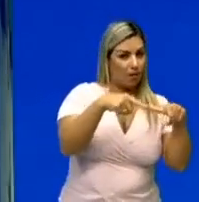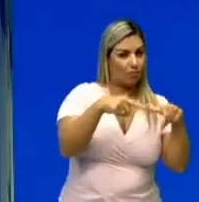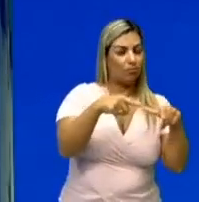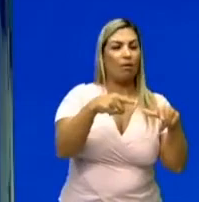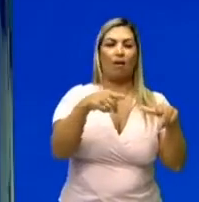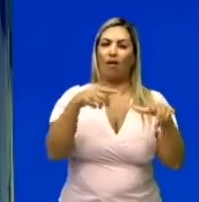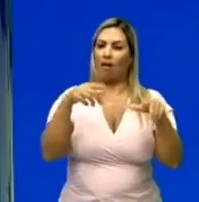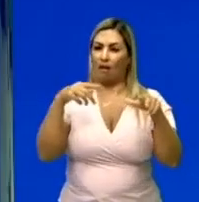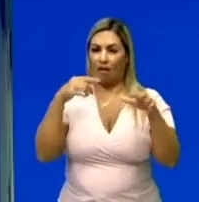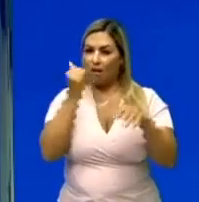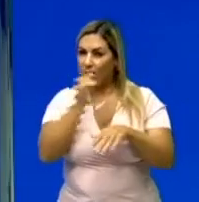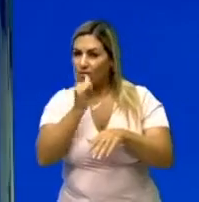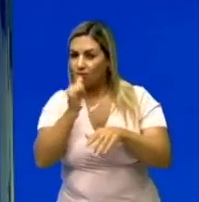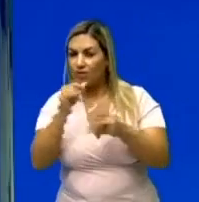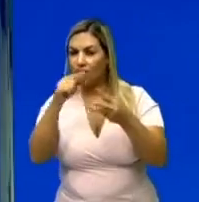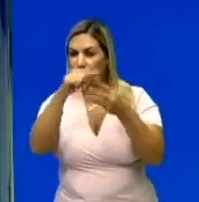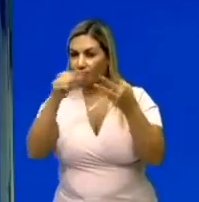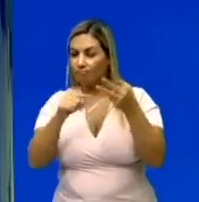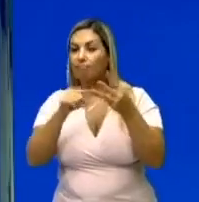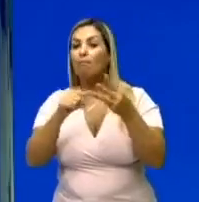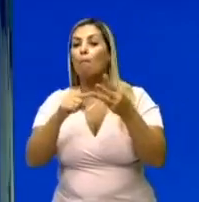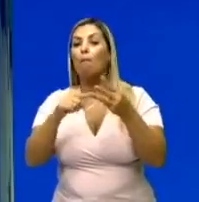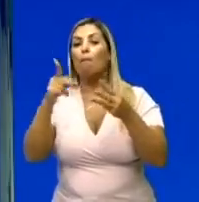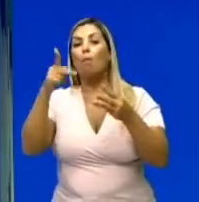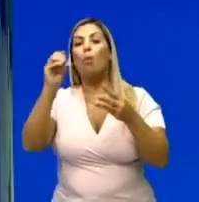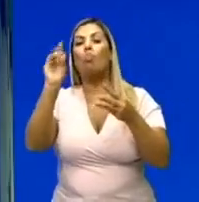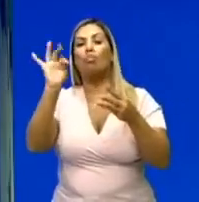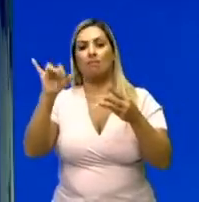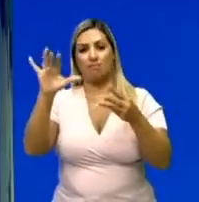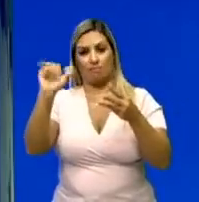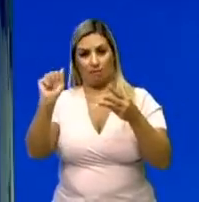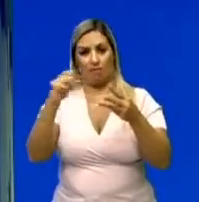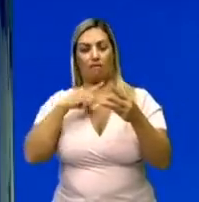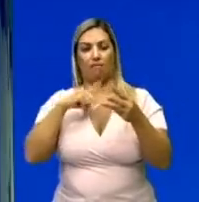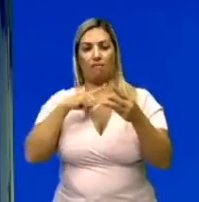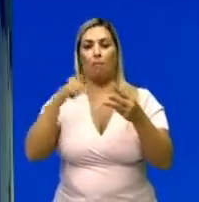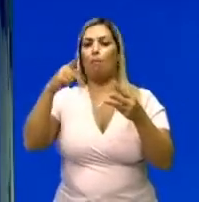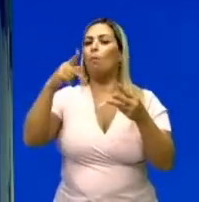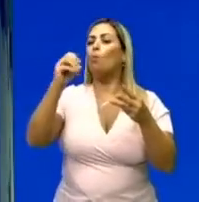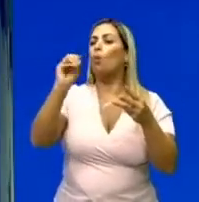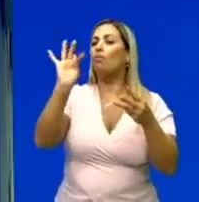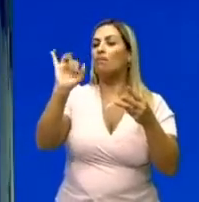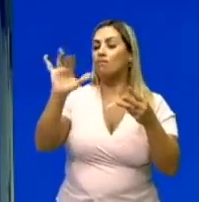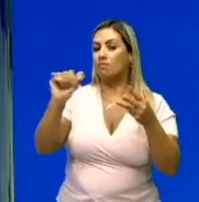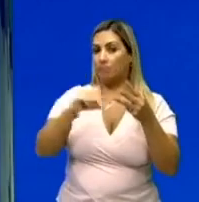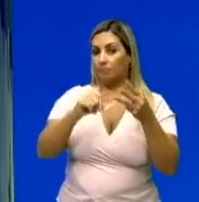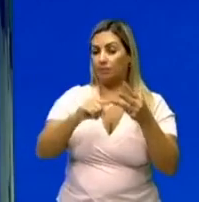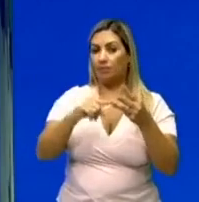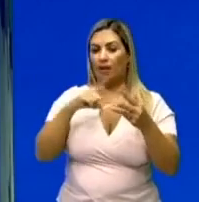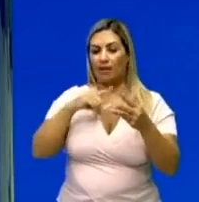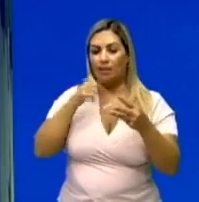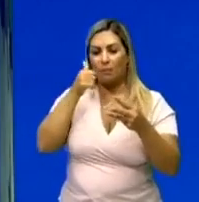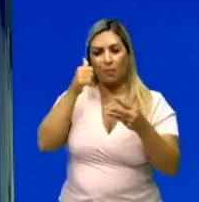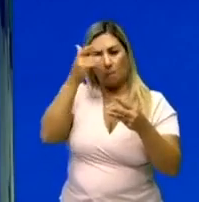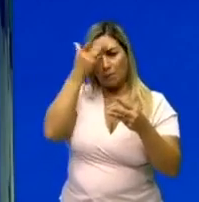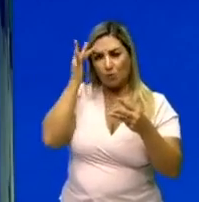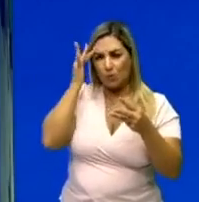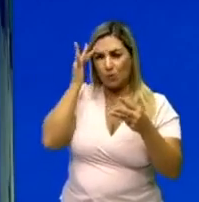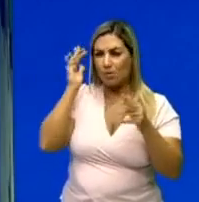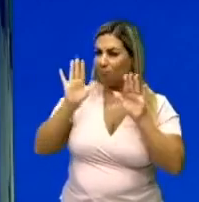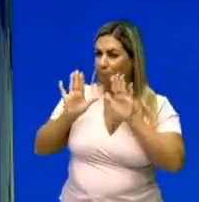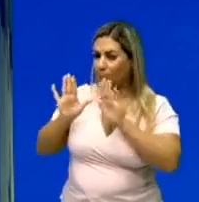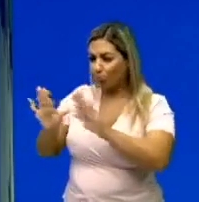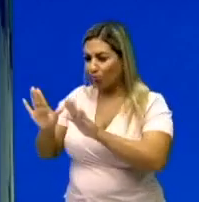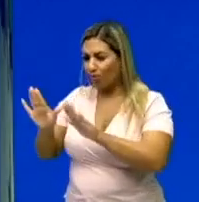energia e potência. Fechou? Vamos lá então. Olha só, galerinha. A gente tem aqui uma pessoa, uma menina empurrando um carro.